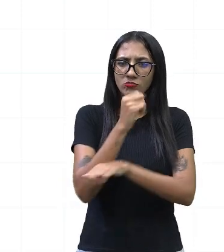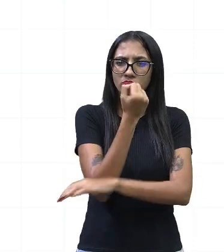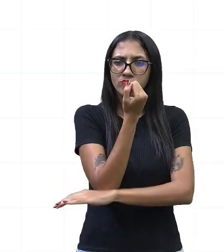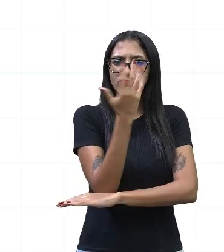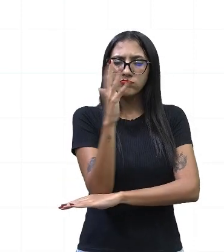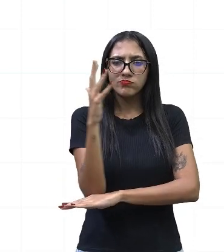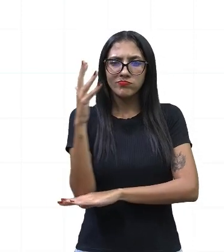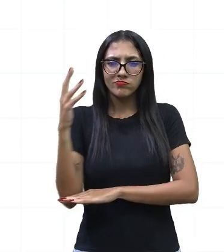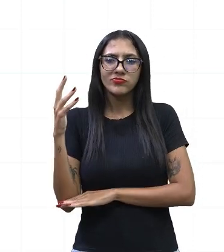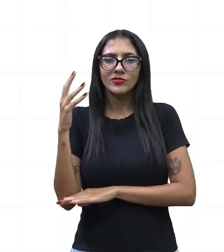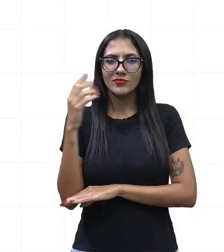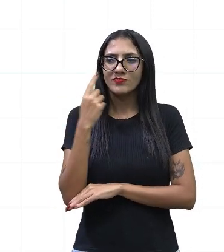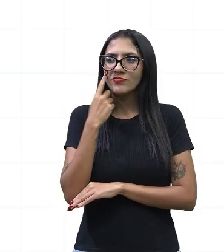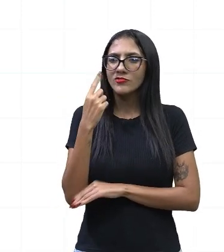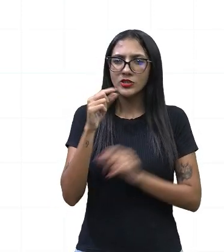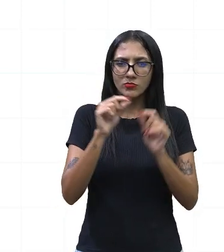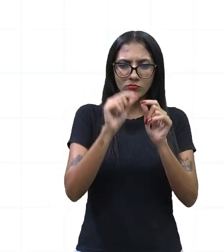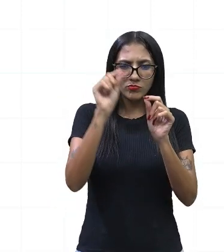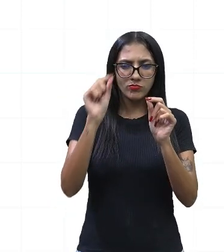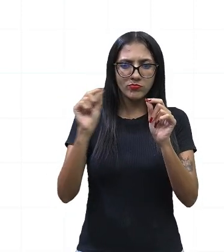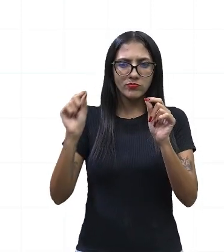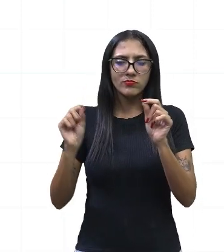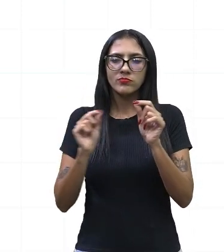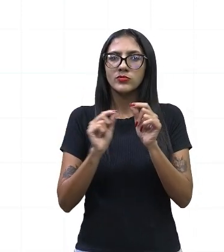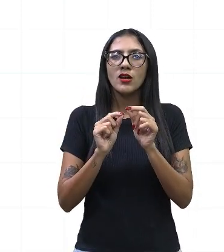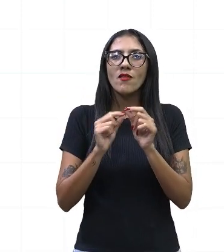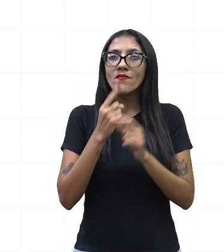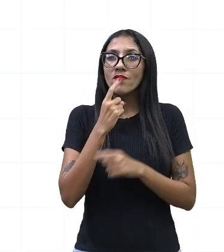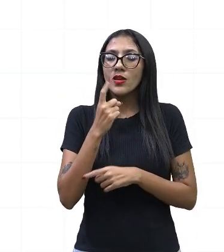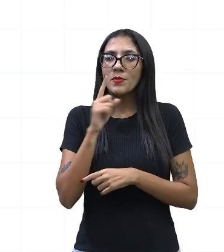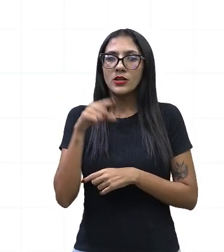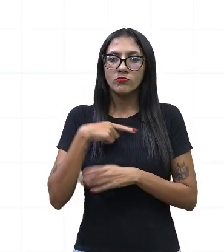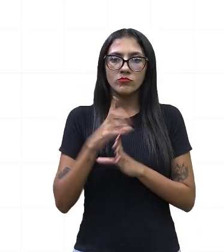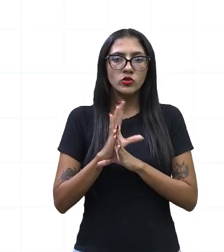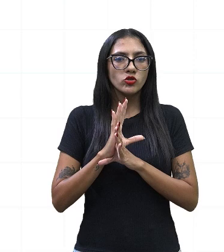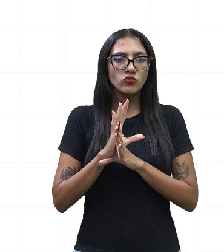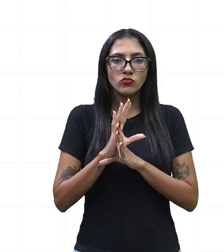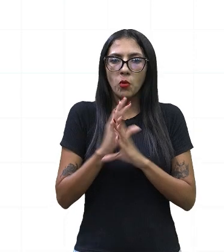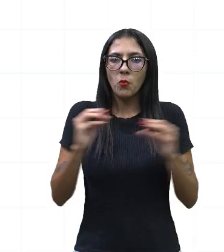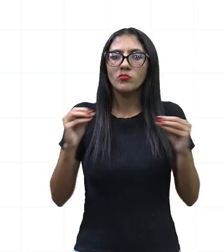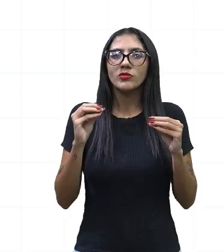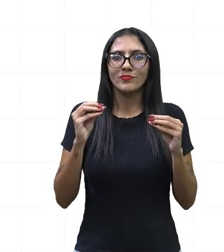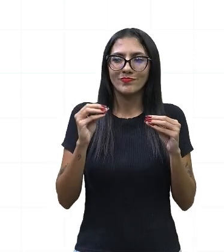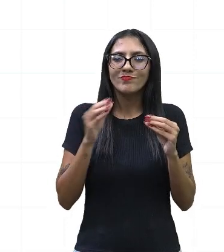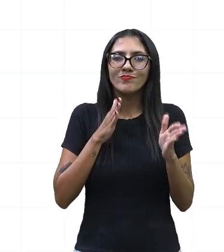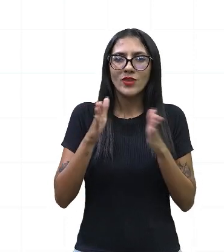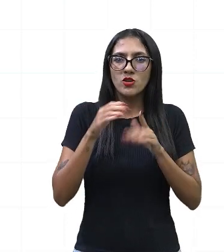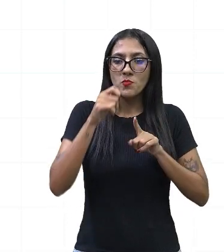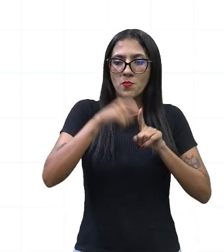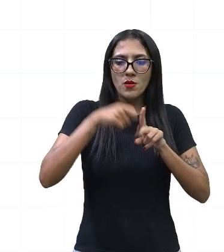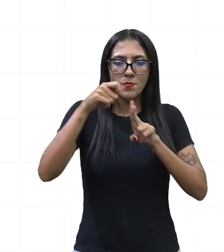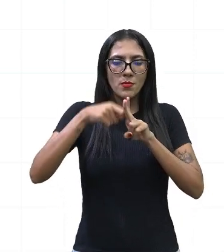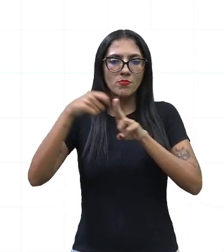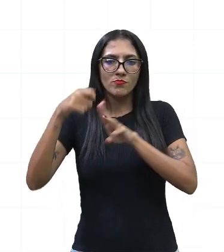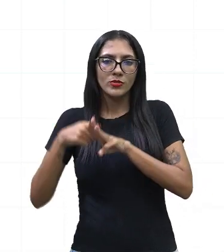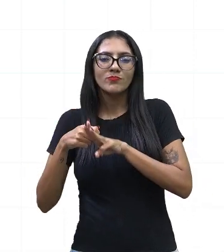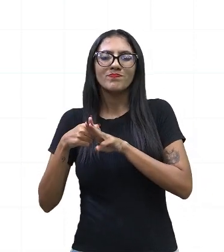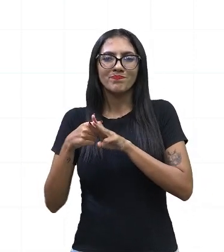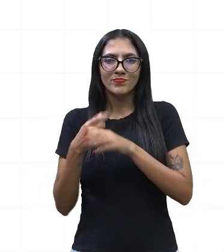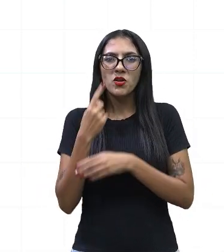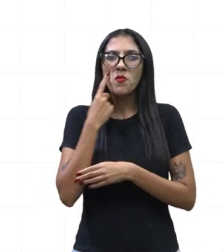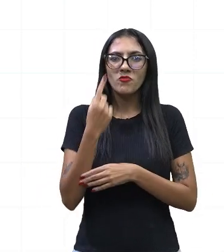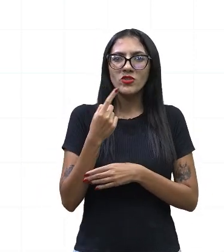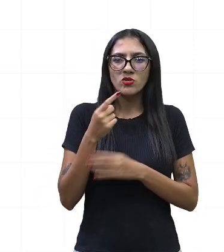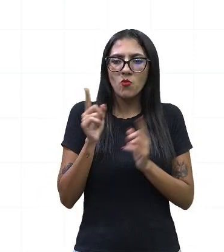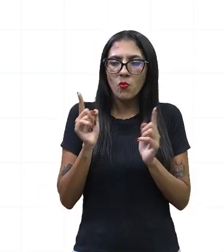aí marcada pela essa linha vermelha, ela simplesmente desapareceu em três meses. Então, olha só o processo que aconteceu